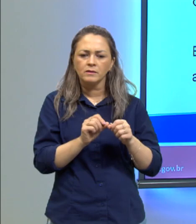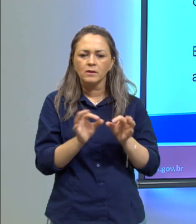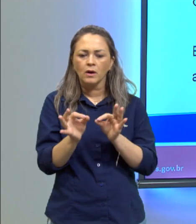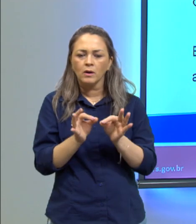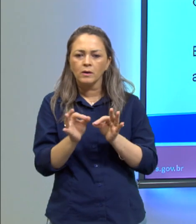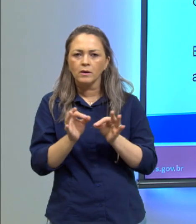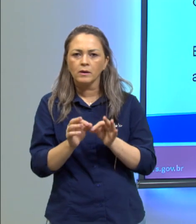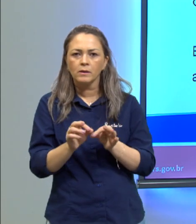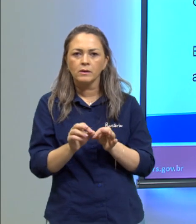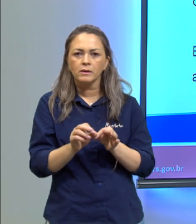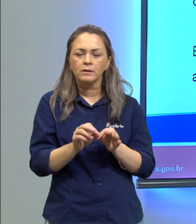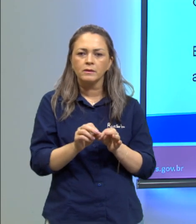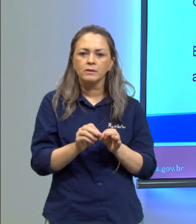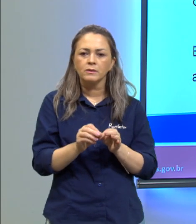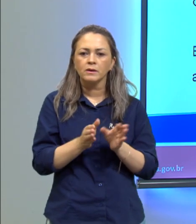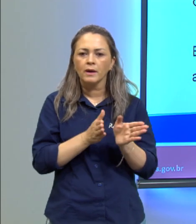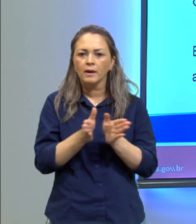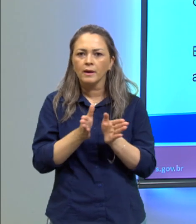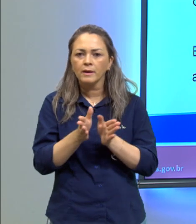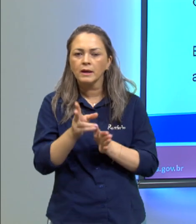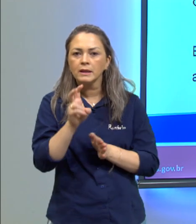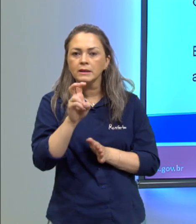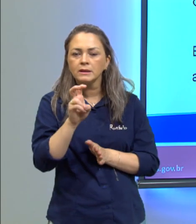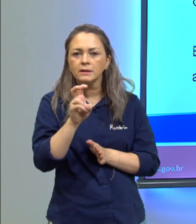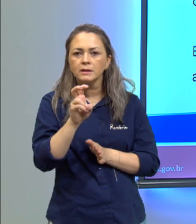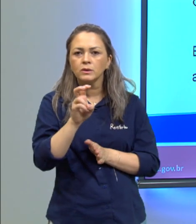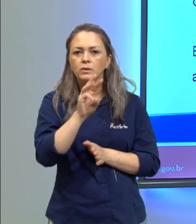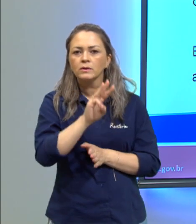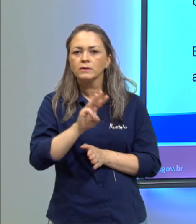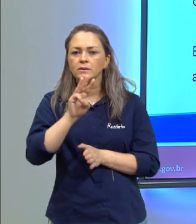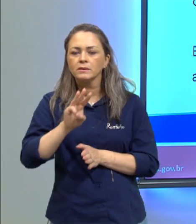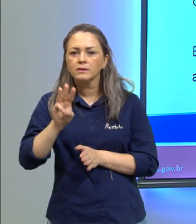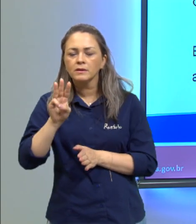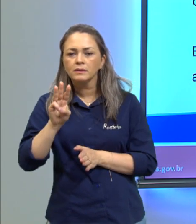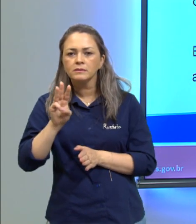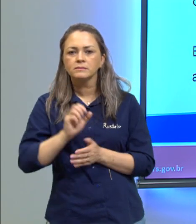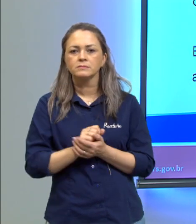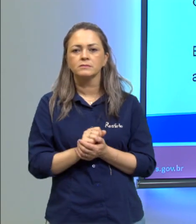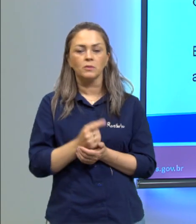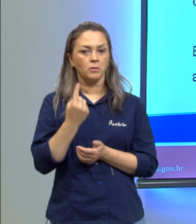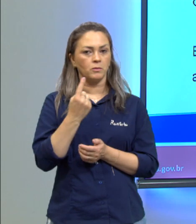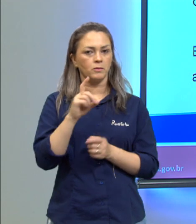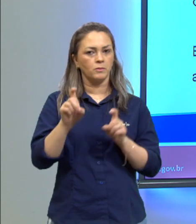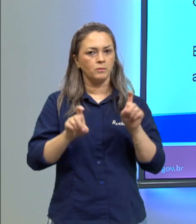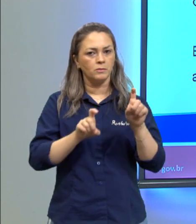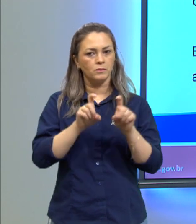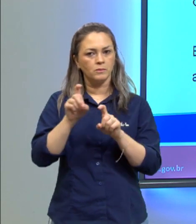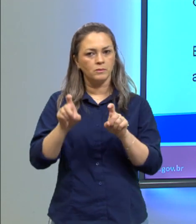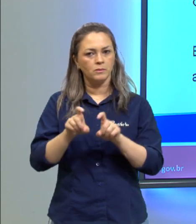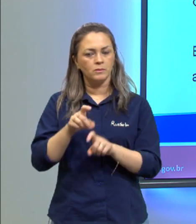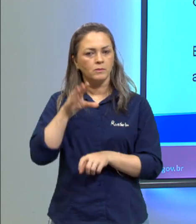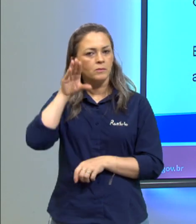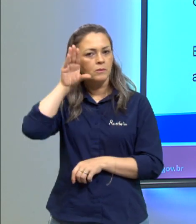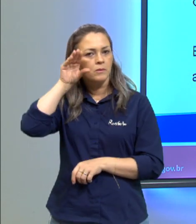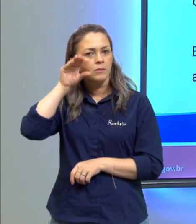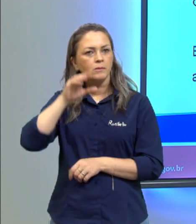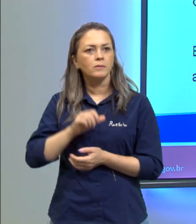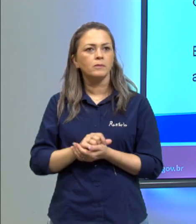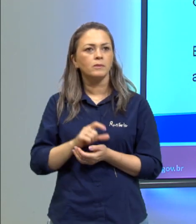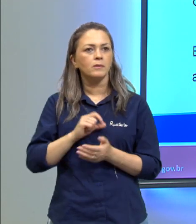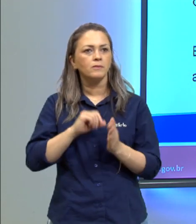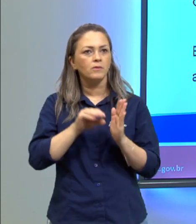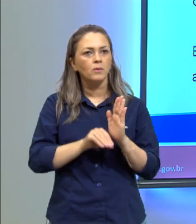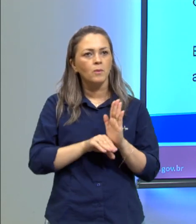sites visitados. Em um computador, foi observado que houve um